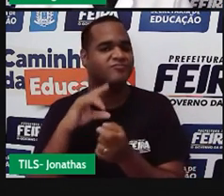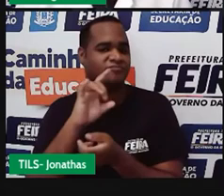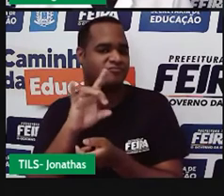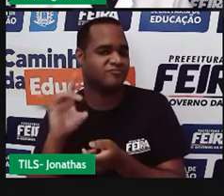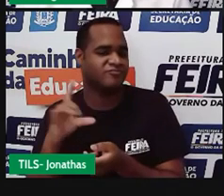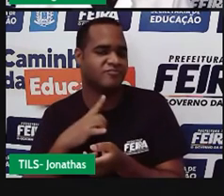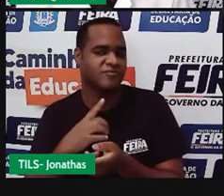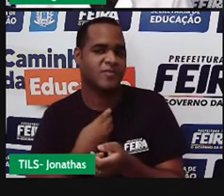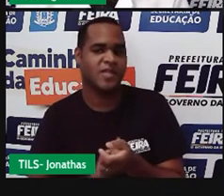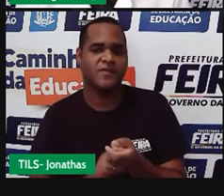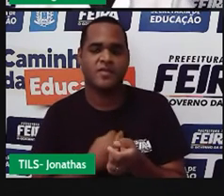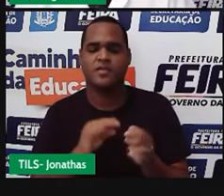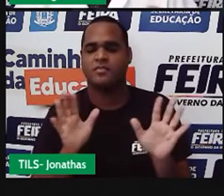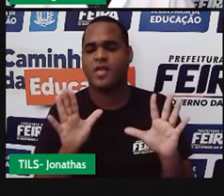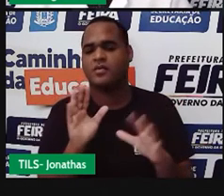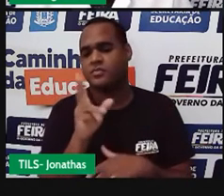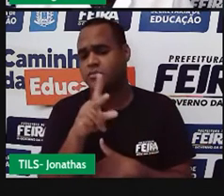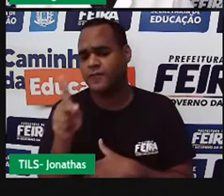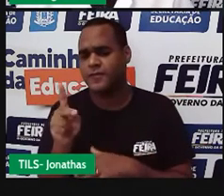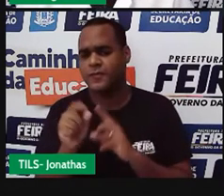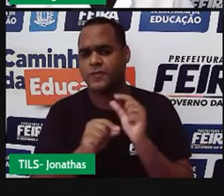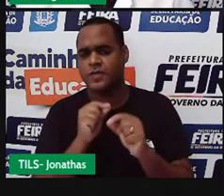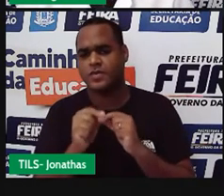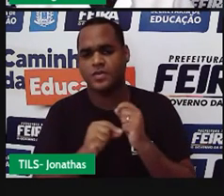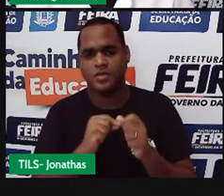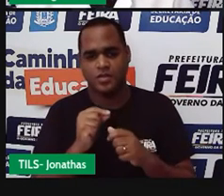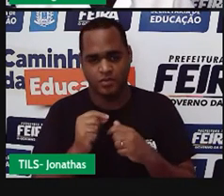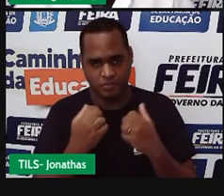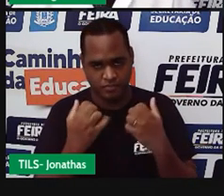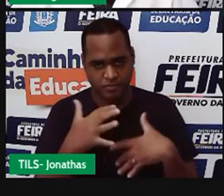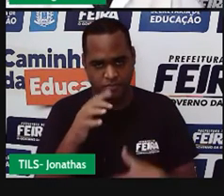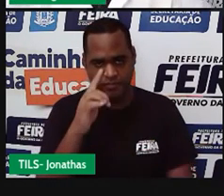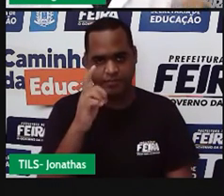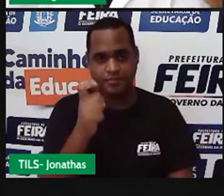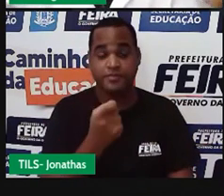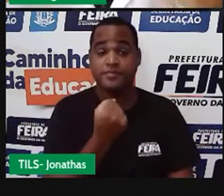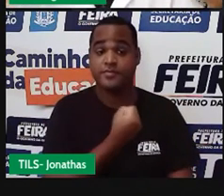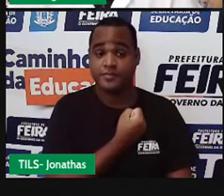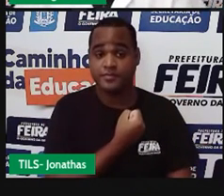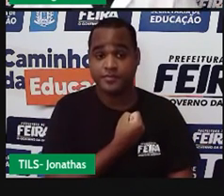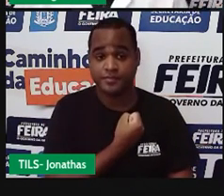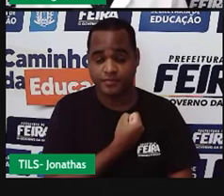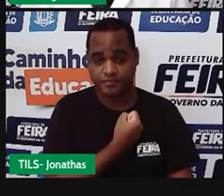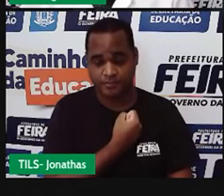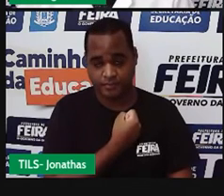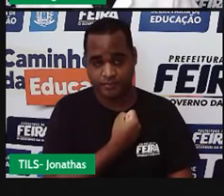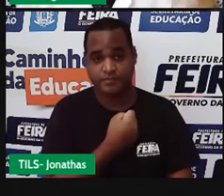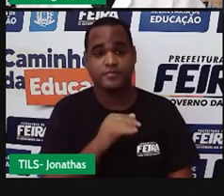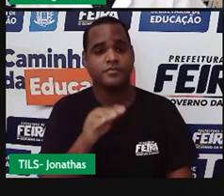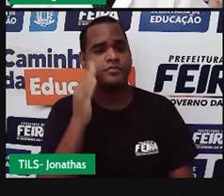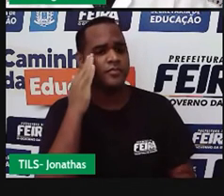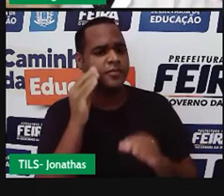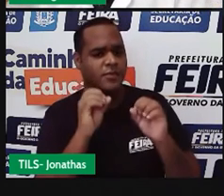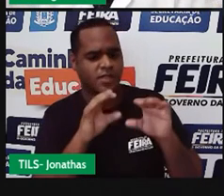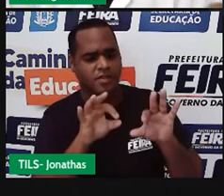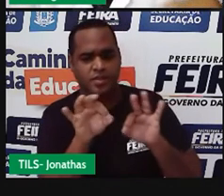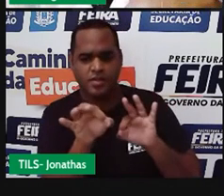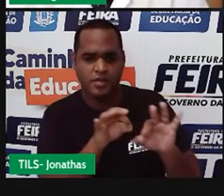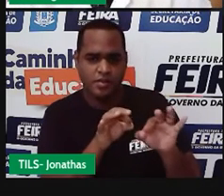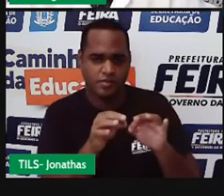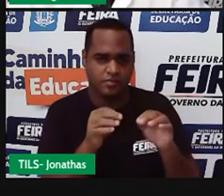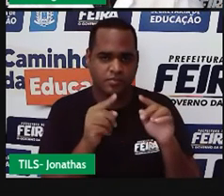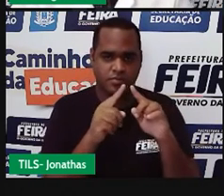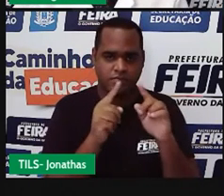Mas, ah, professor, e agora, como é que resolve a expressão numérica? Por onde é que eu começo resolvendo primeiro esse negócio de parênteses, de